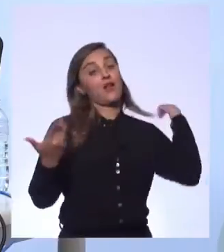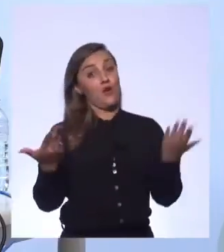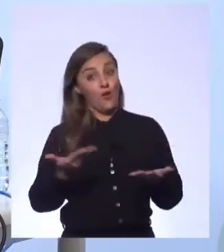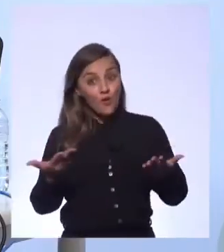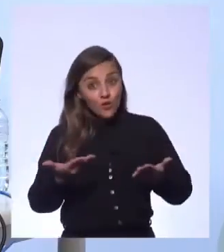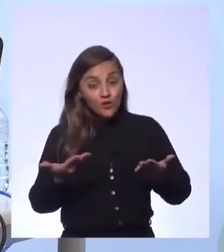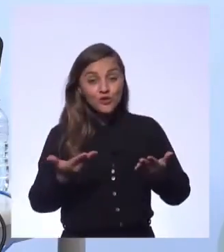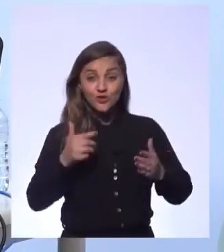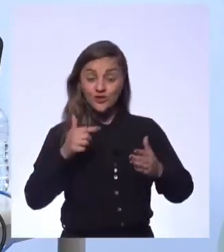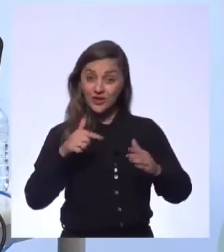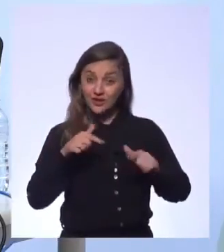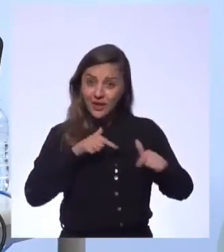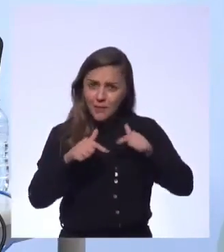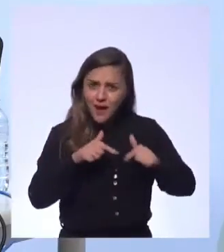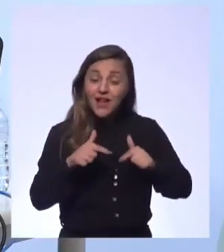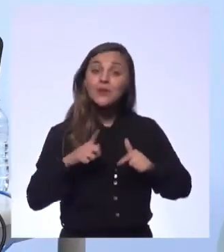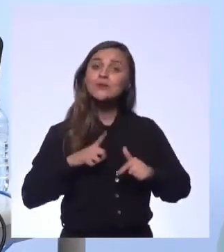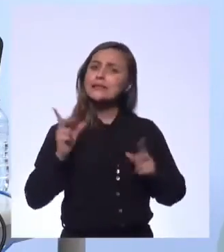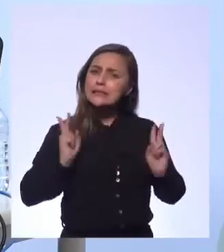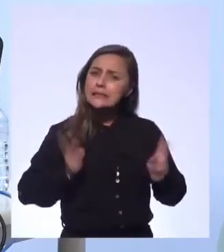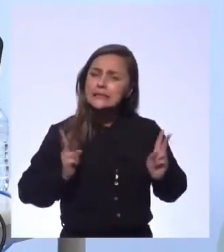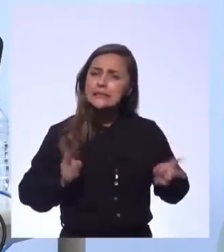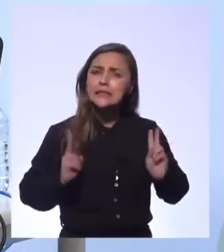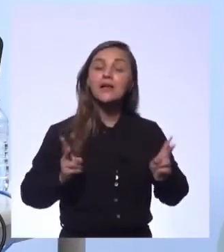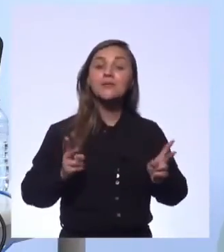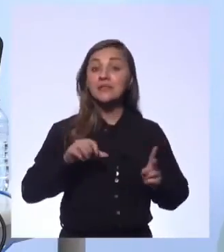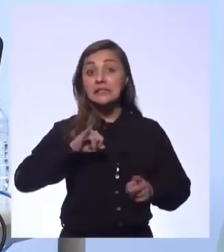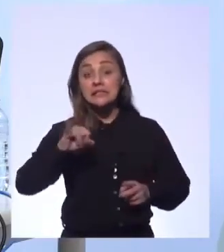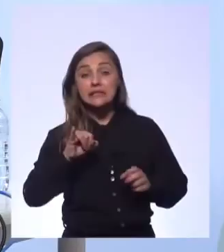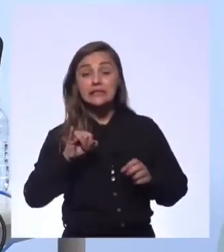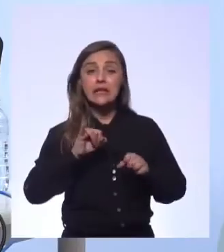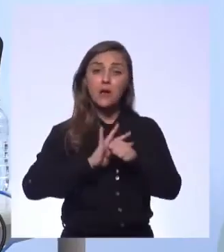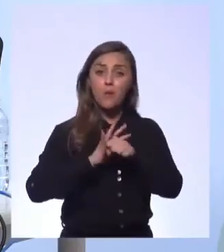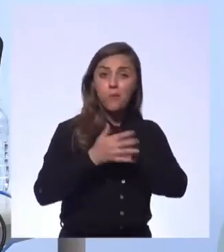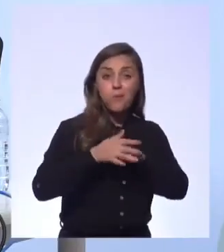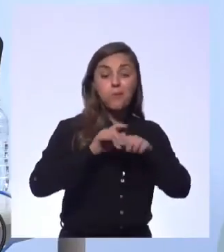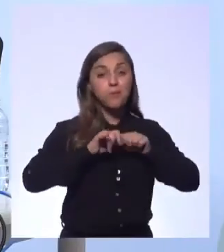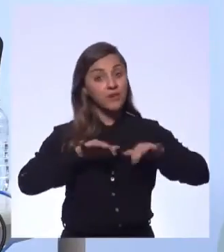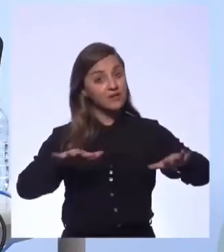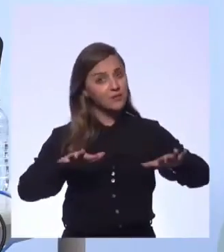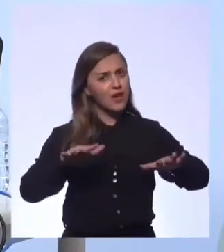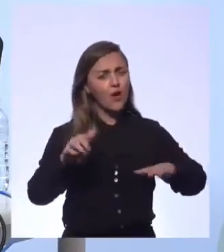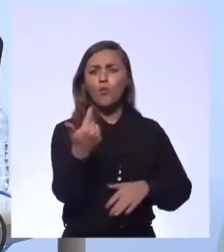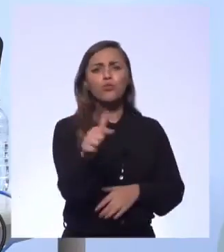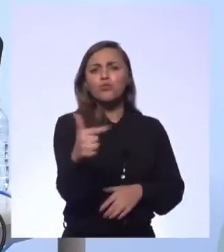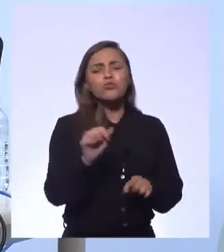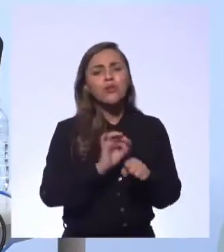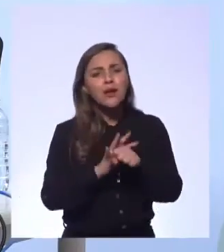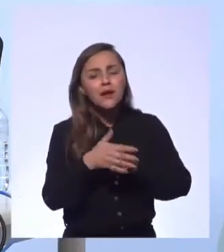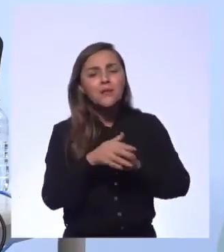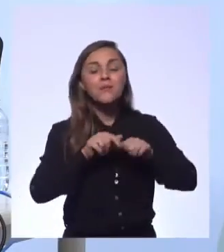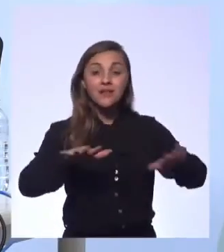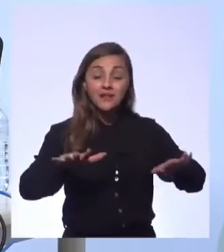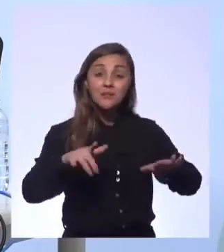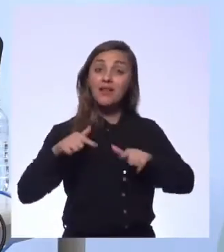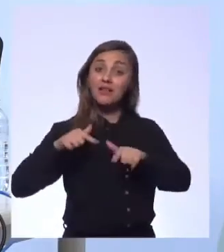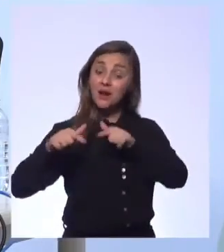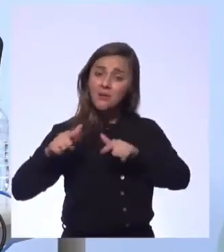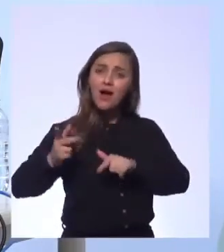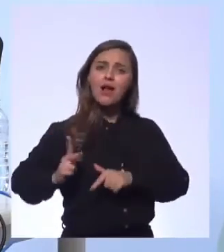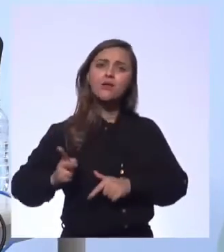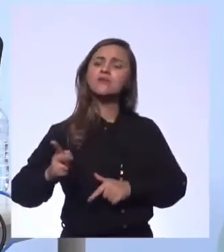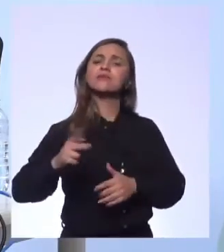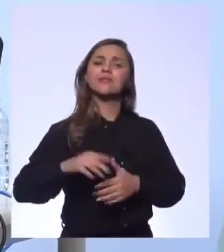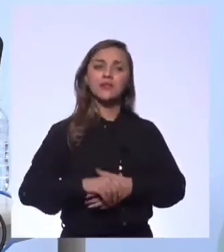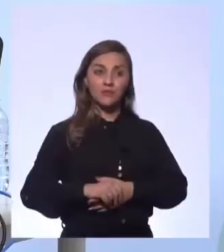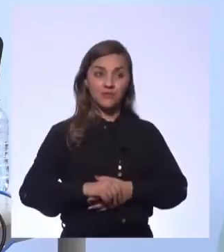Trabalho. Trabalho nunca faltou. Isso com pandemia ou sem pandemia. O que está muitas vezes sendo colocado em prova agora é